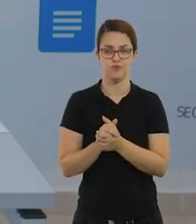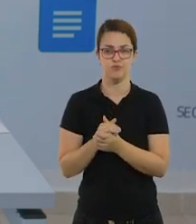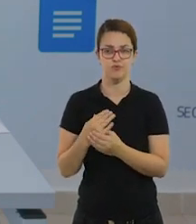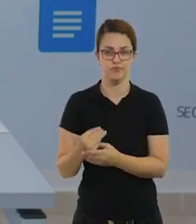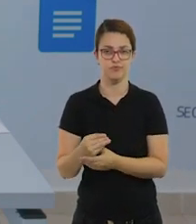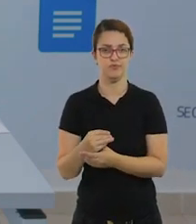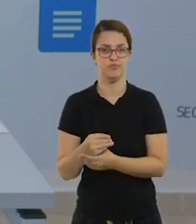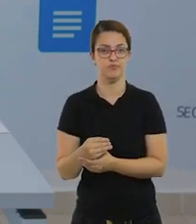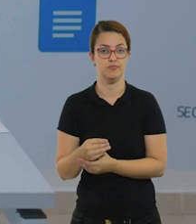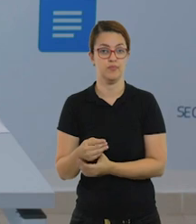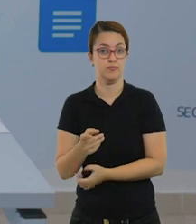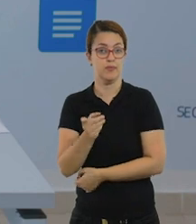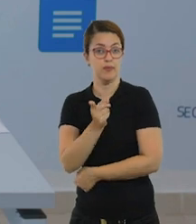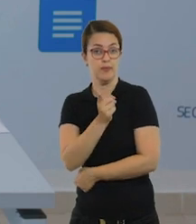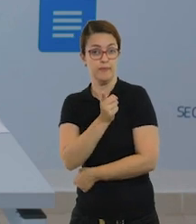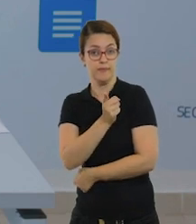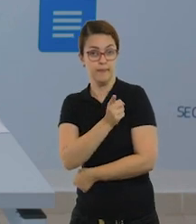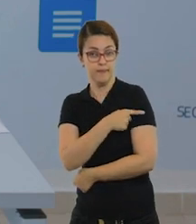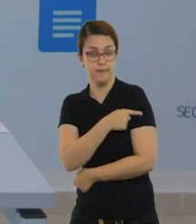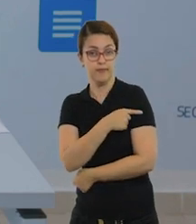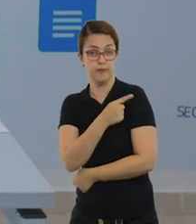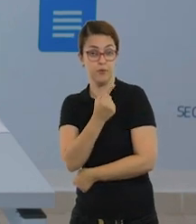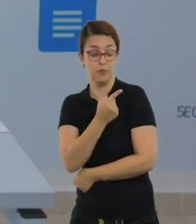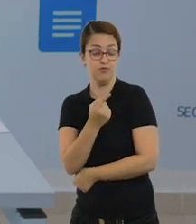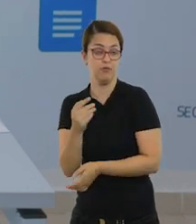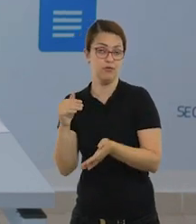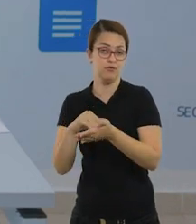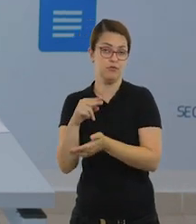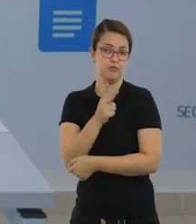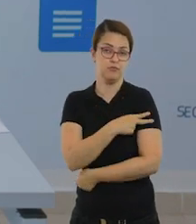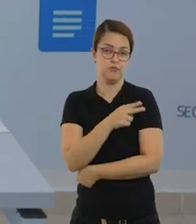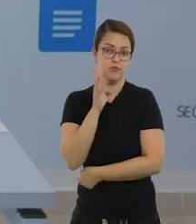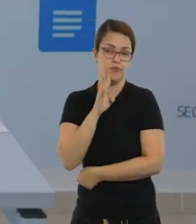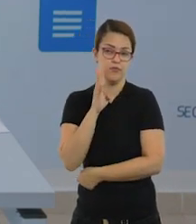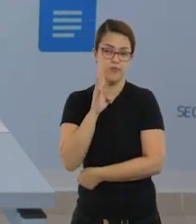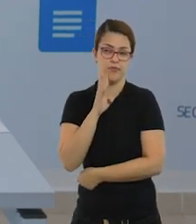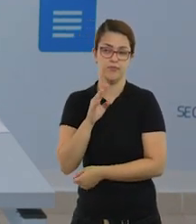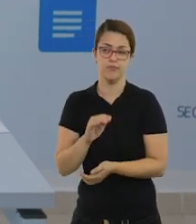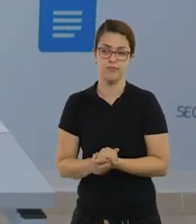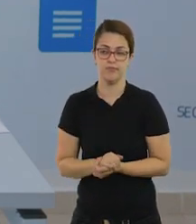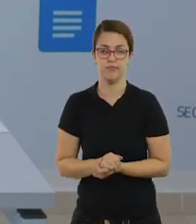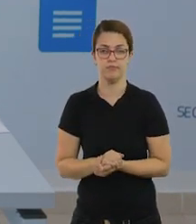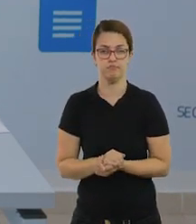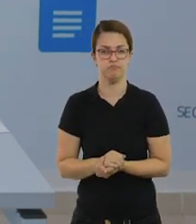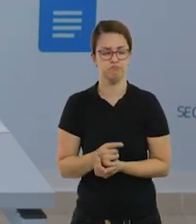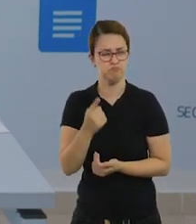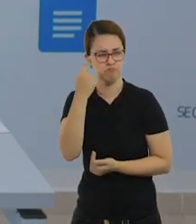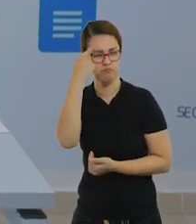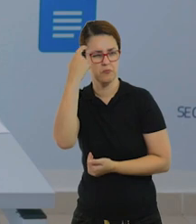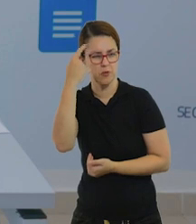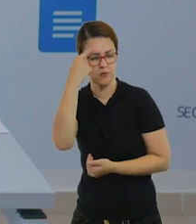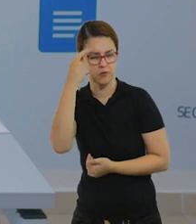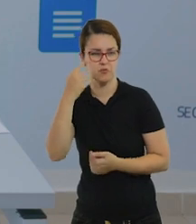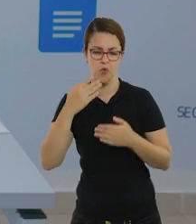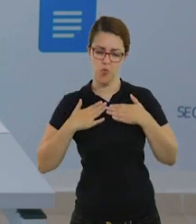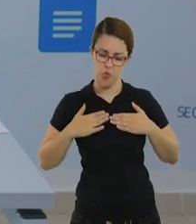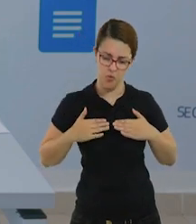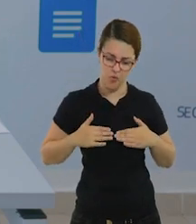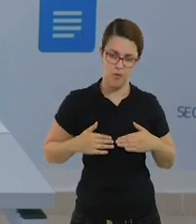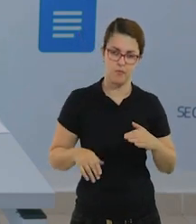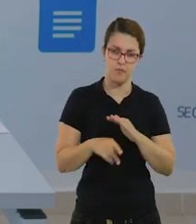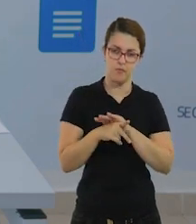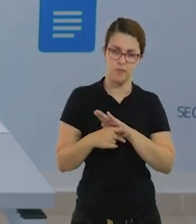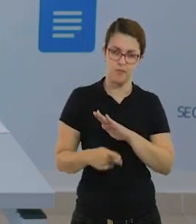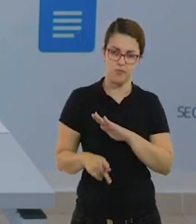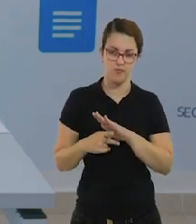a criança, tá? Pré 1 até o segundo ano. É uma atividade bem bacana. E você pode fazer também para que ele crie as posturas